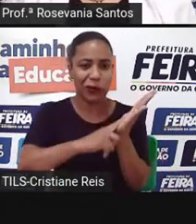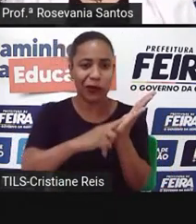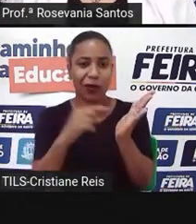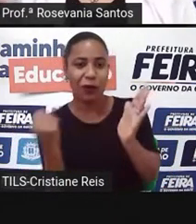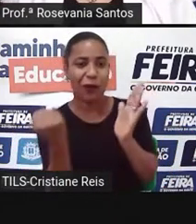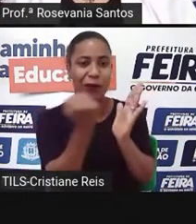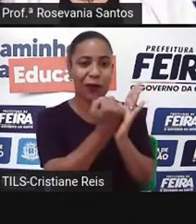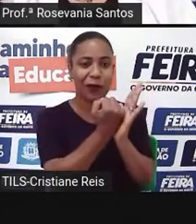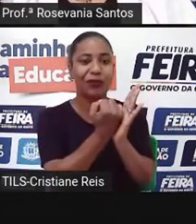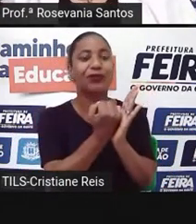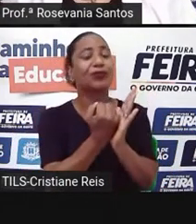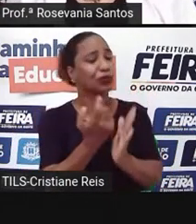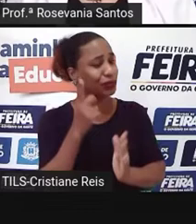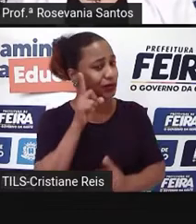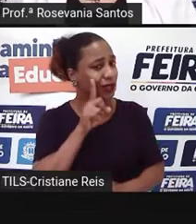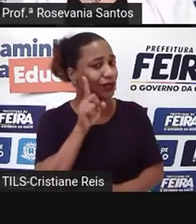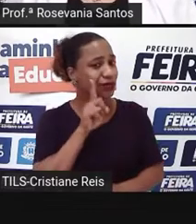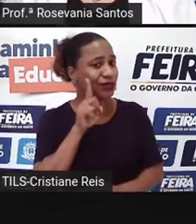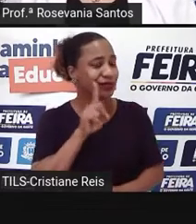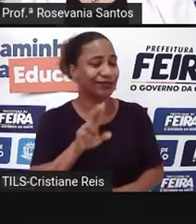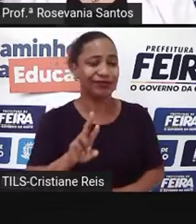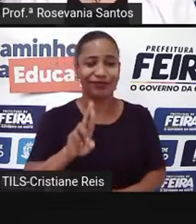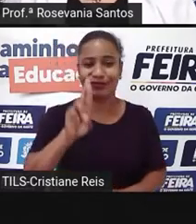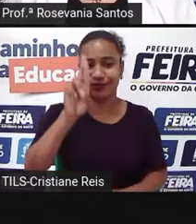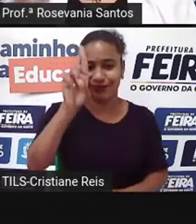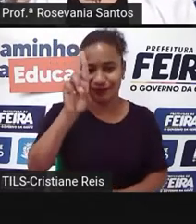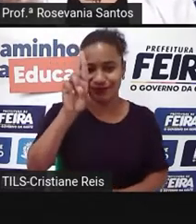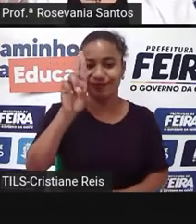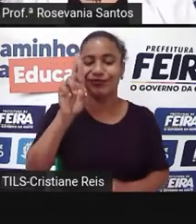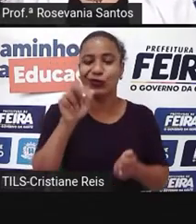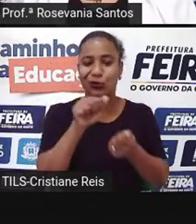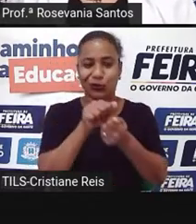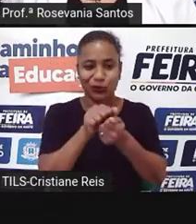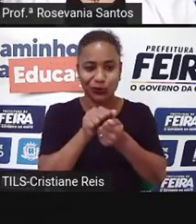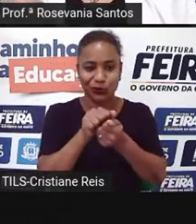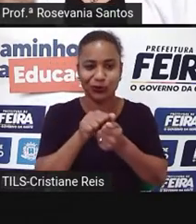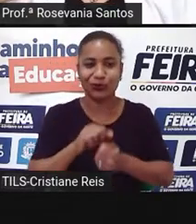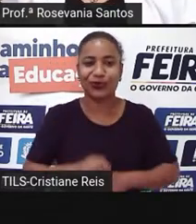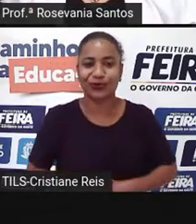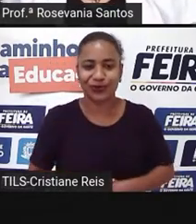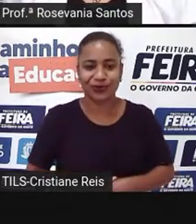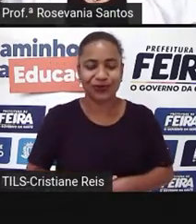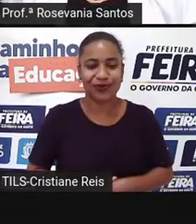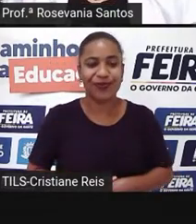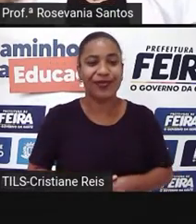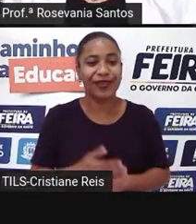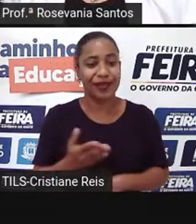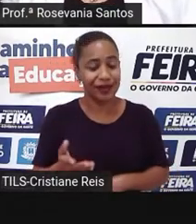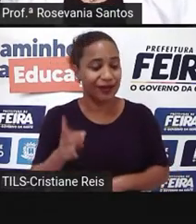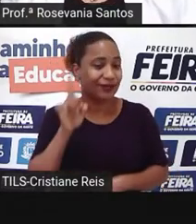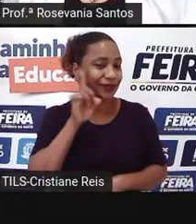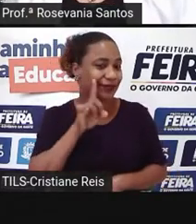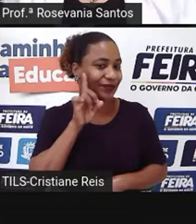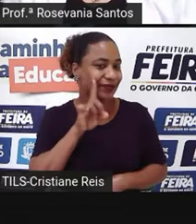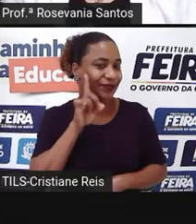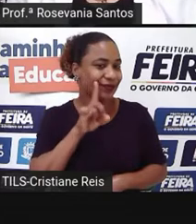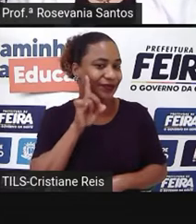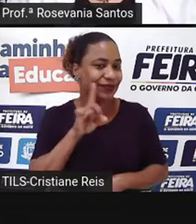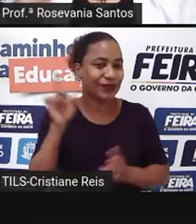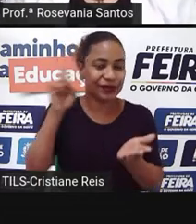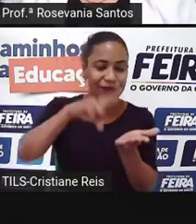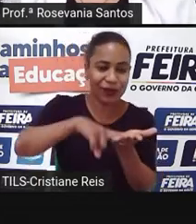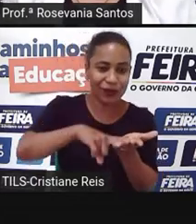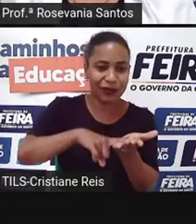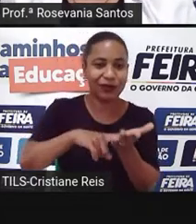econômicos que os Estados Unidos, eles se envolvem, na grande maioria mesmo, ele acaba impondo aí nesses acordos